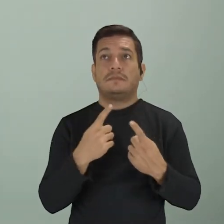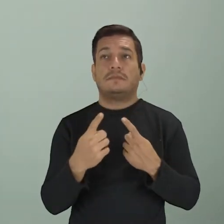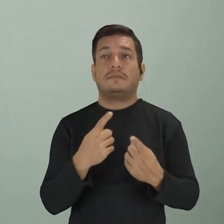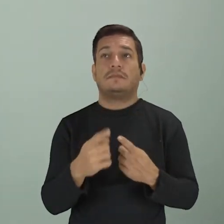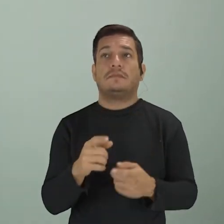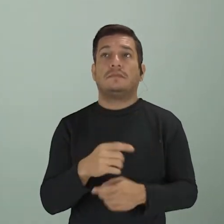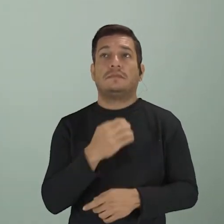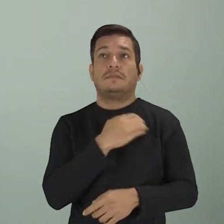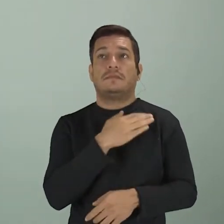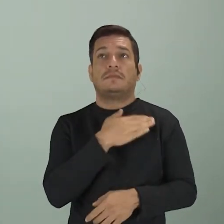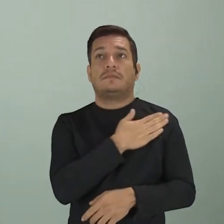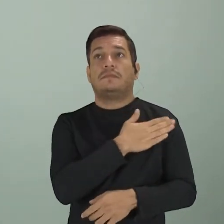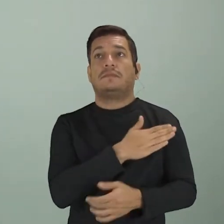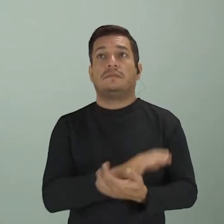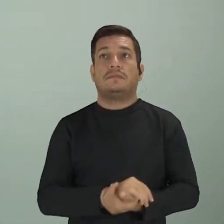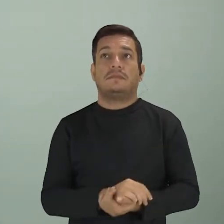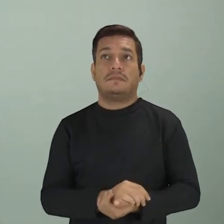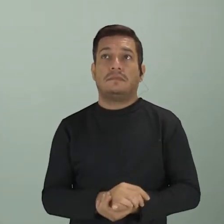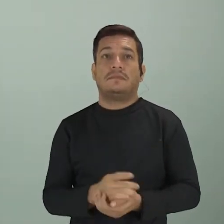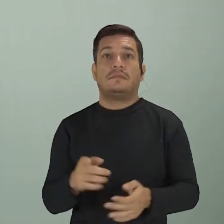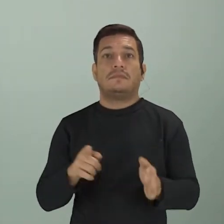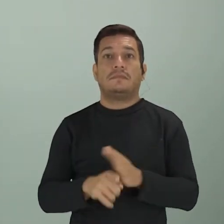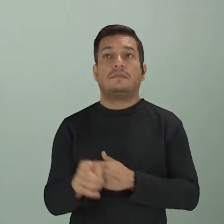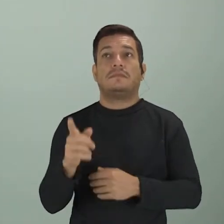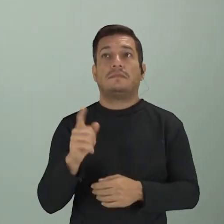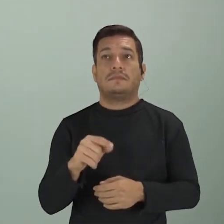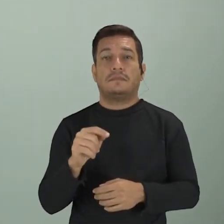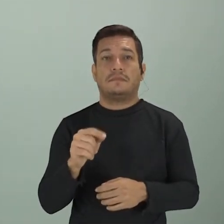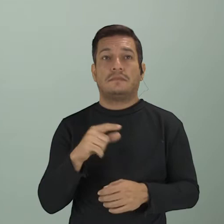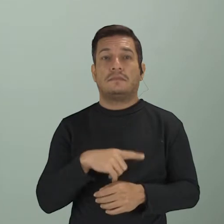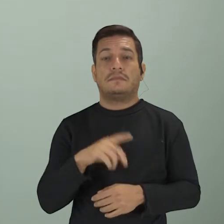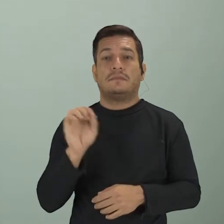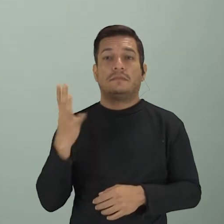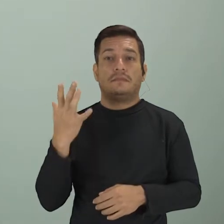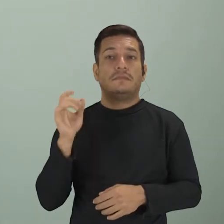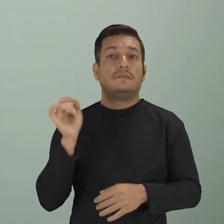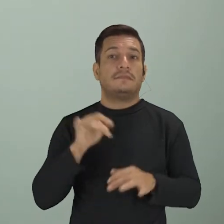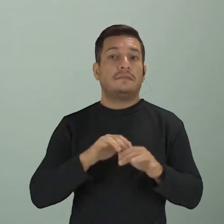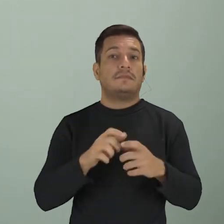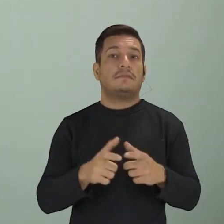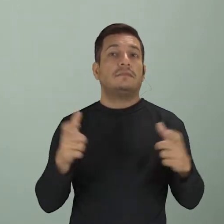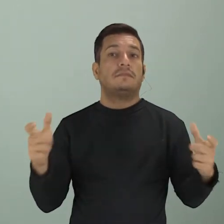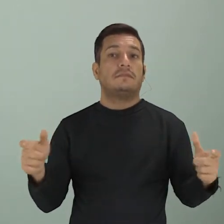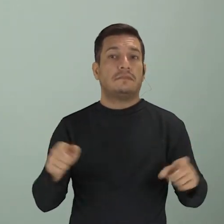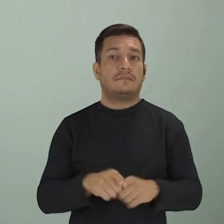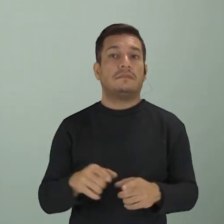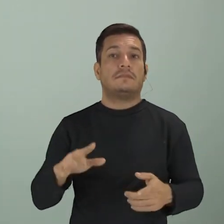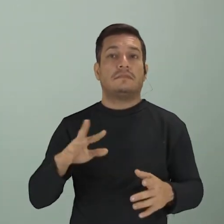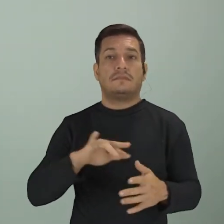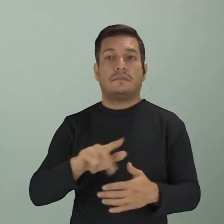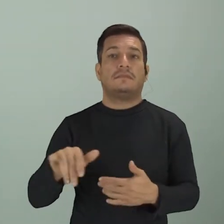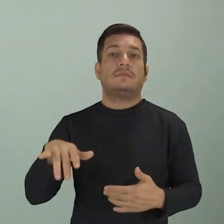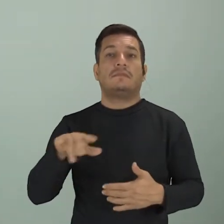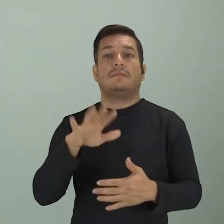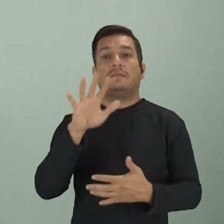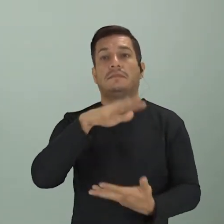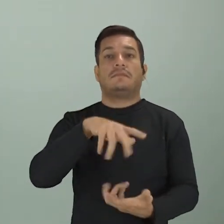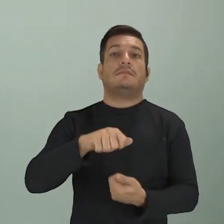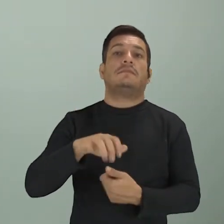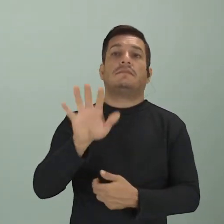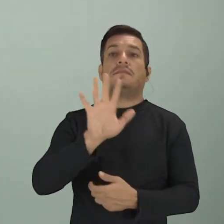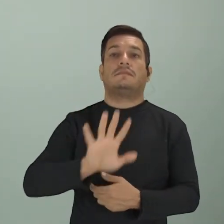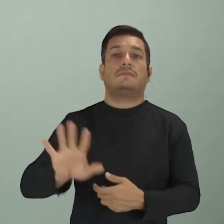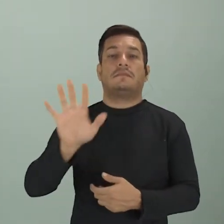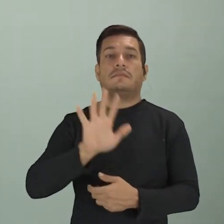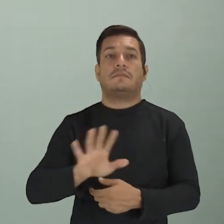questão racial, né? A nossa pergunta, né? É uma coisa aí que se torna abrangente em vários continentes. A gente tem